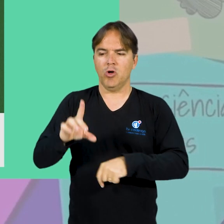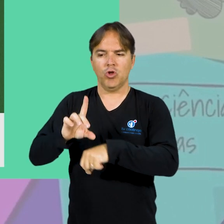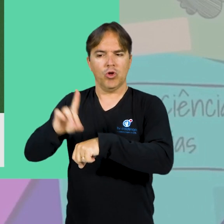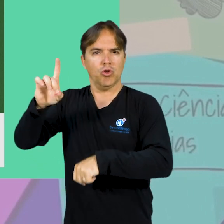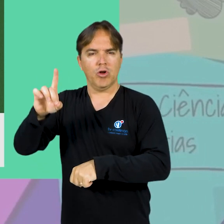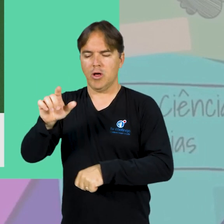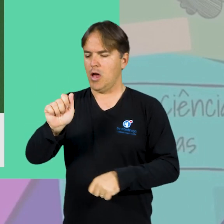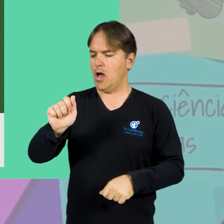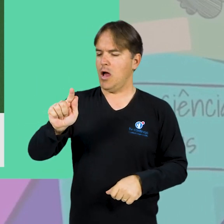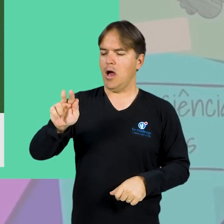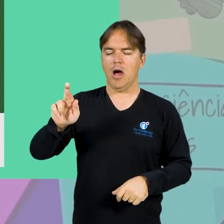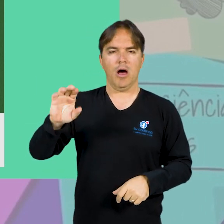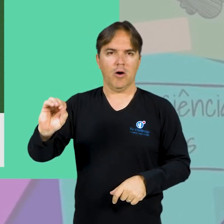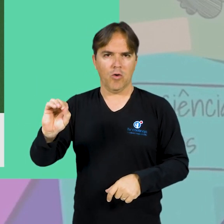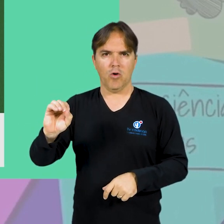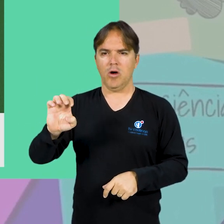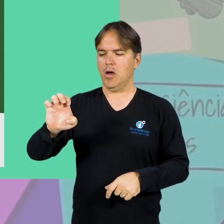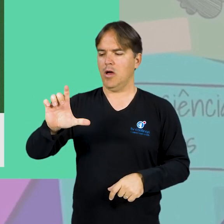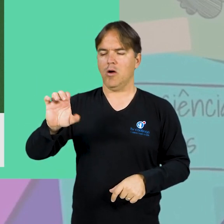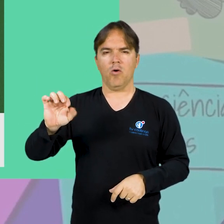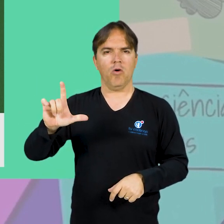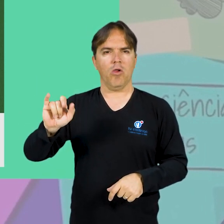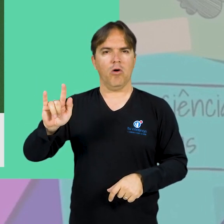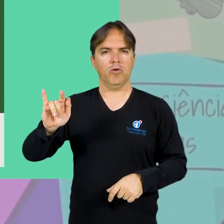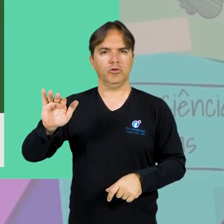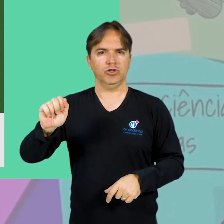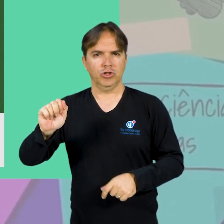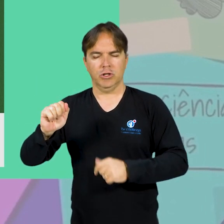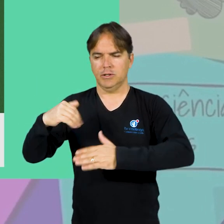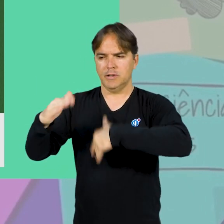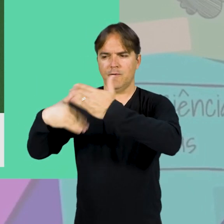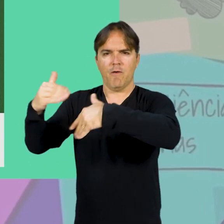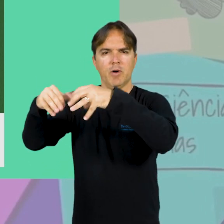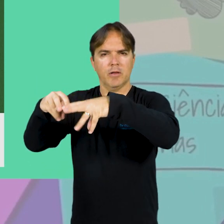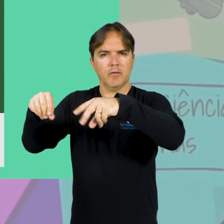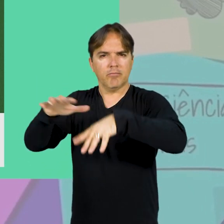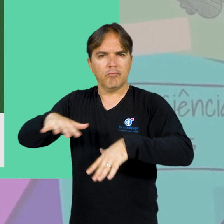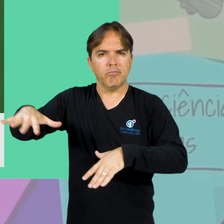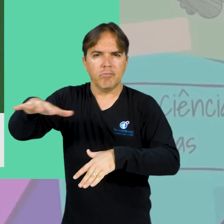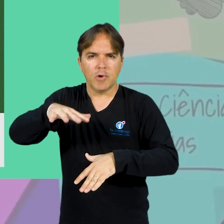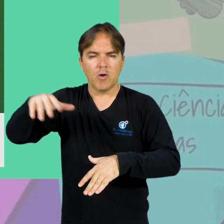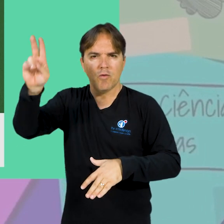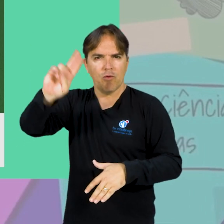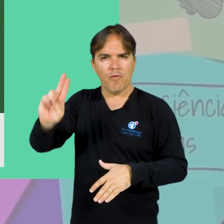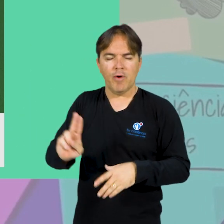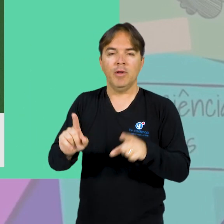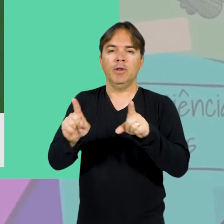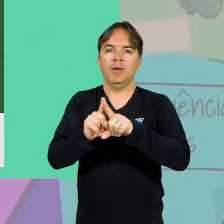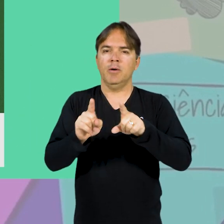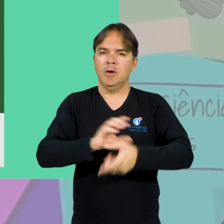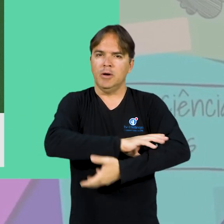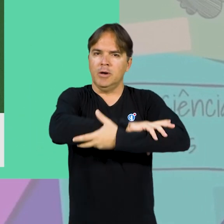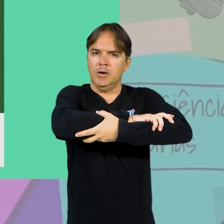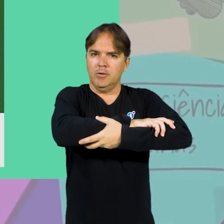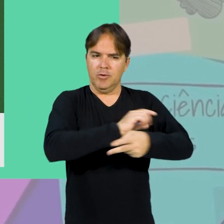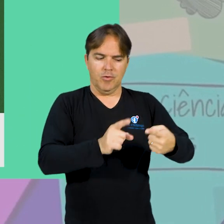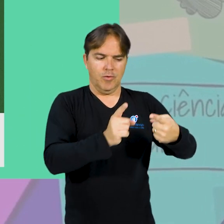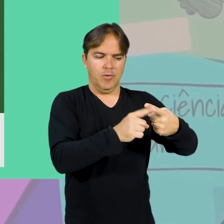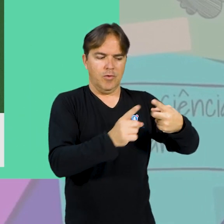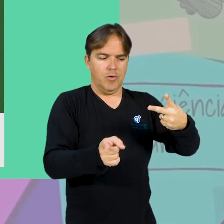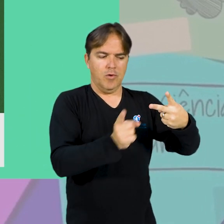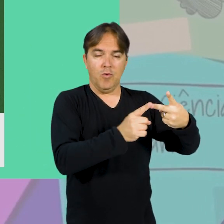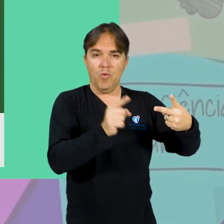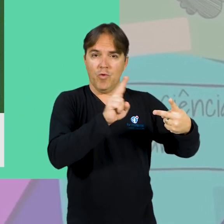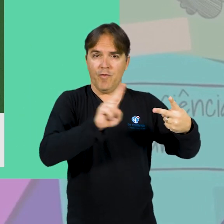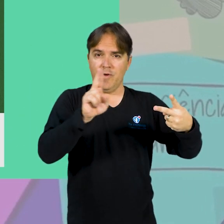Agroecologia e Desenvolvimento Territorial da Univasf, em parceria com a Universidade Federal Rural de Pernambuco e a